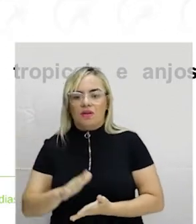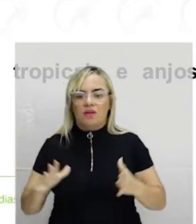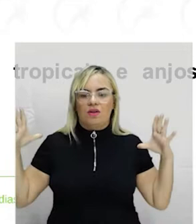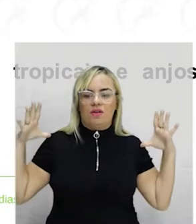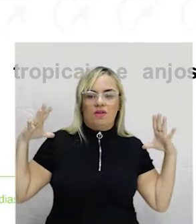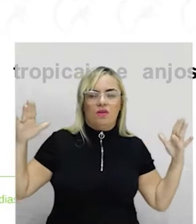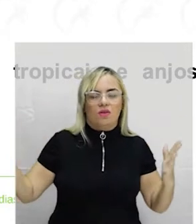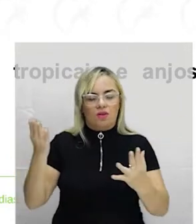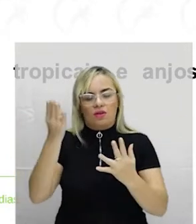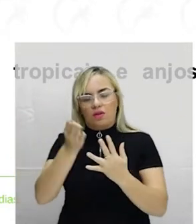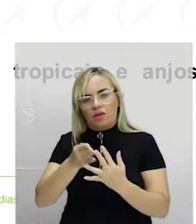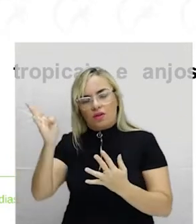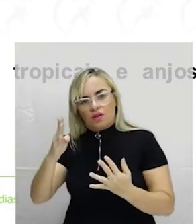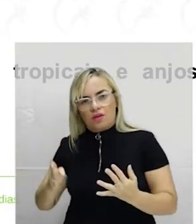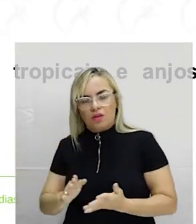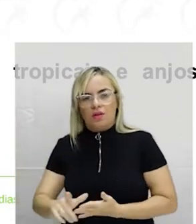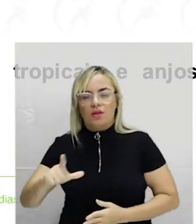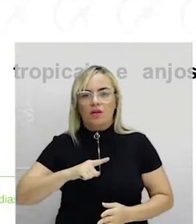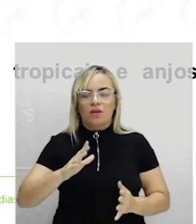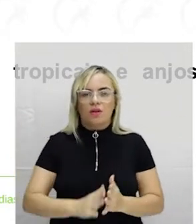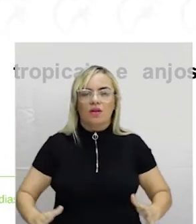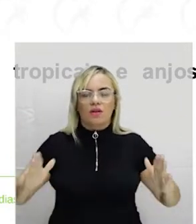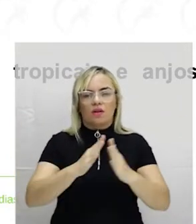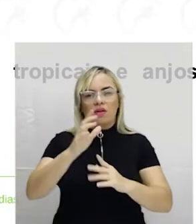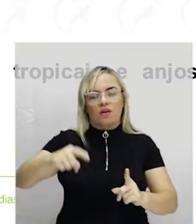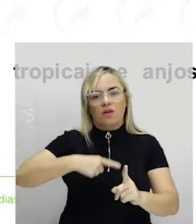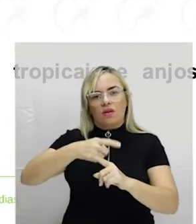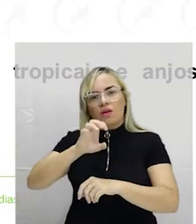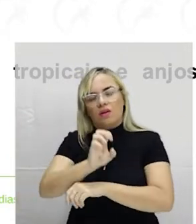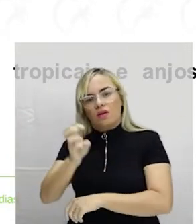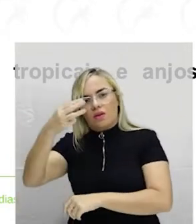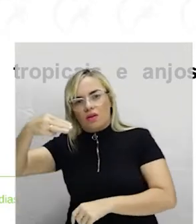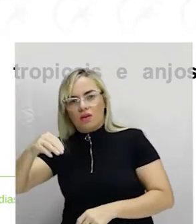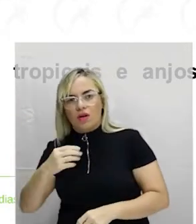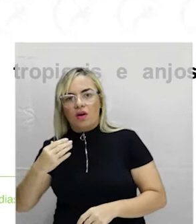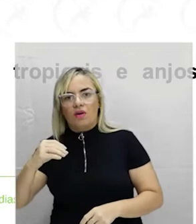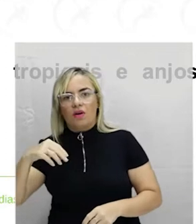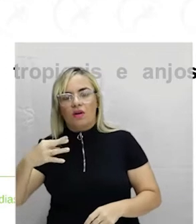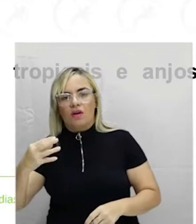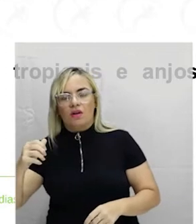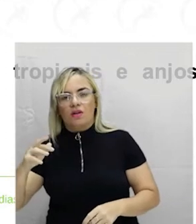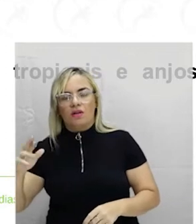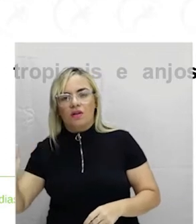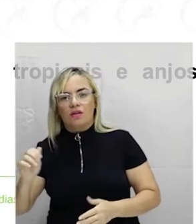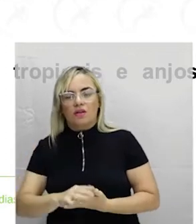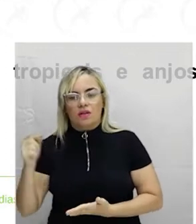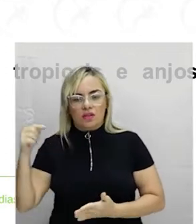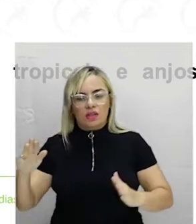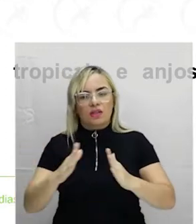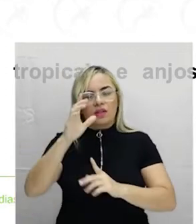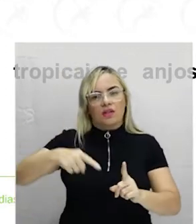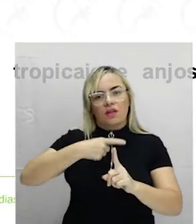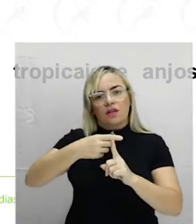Onde você vai? Tem uma igreja aqui no Maranhão, lá em Alcântara, que no altar da igreja de Alcântara, na igreja do Carmo, que é barroco,